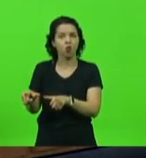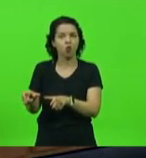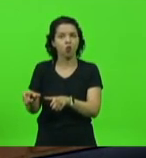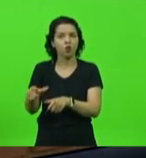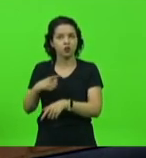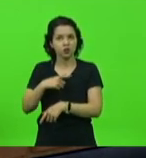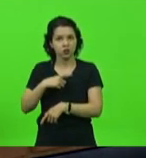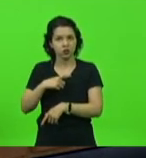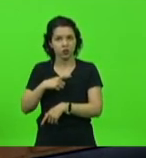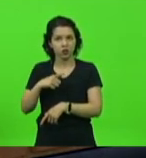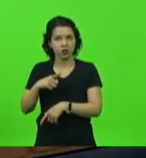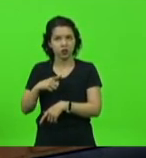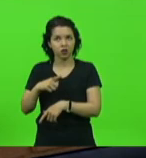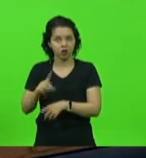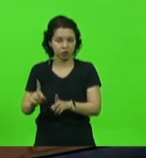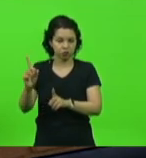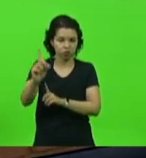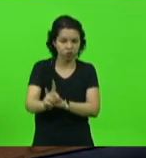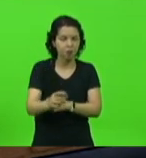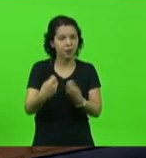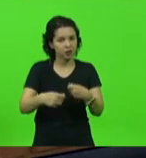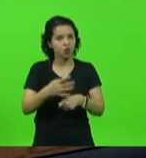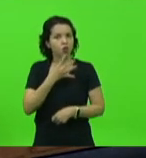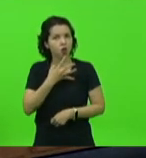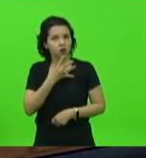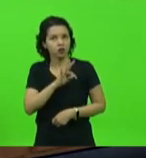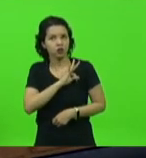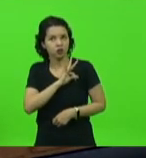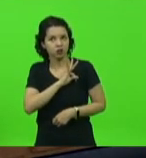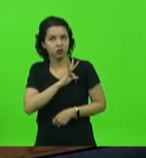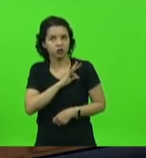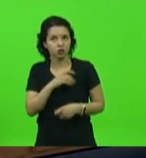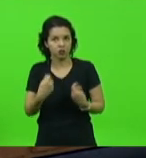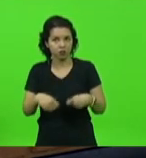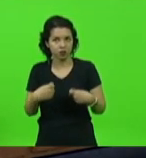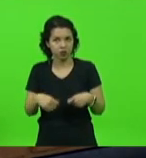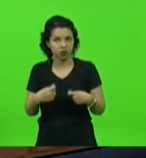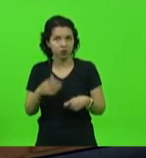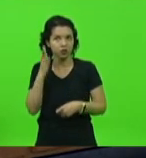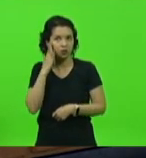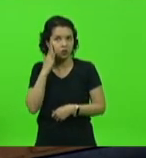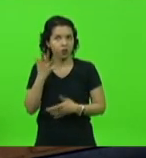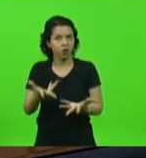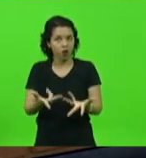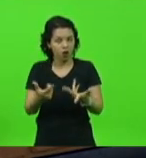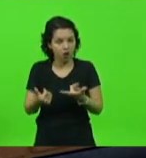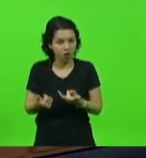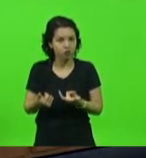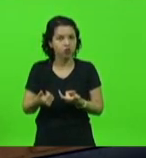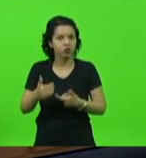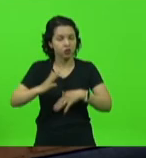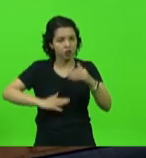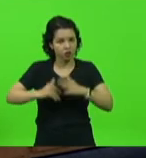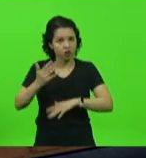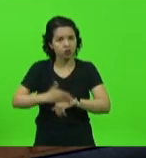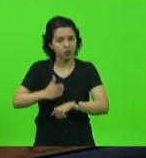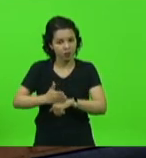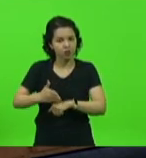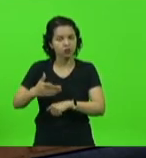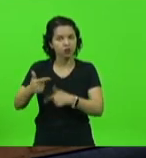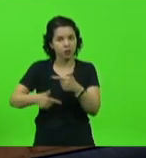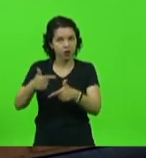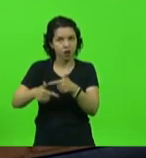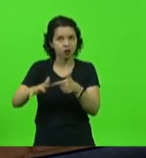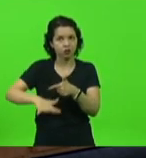em determinada área precisa ter conhecimento técnico, conhecer, tem que ter conhecimento e qualidade para estar naquela área. eu faço um